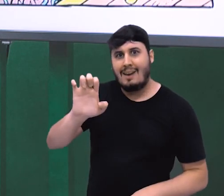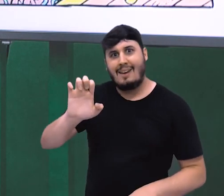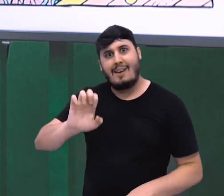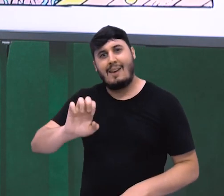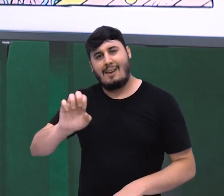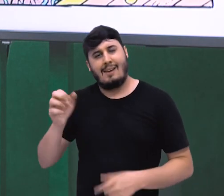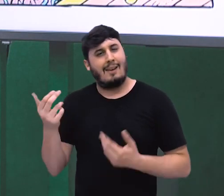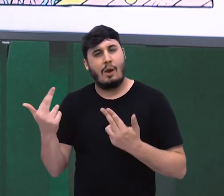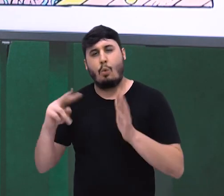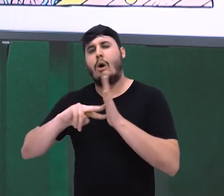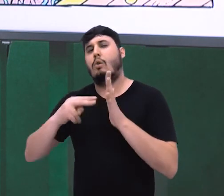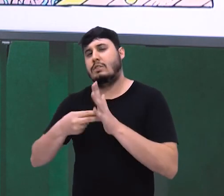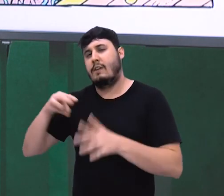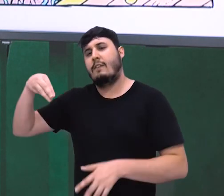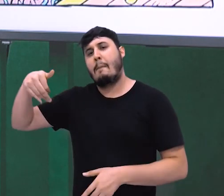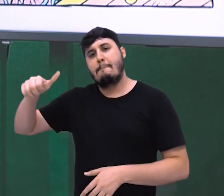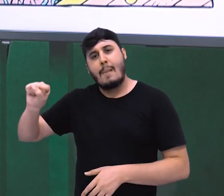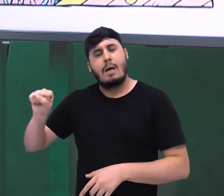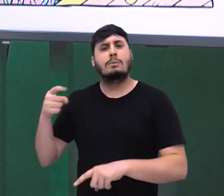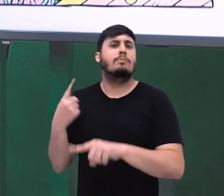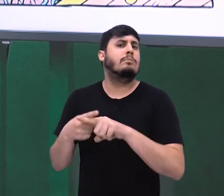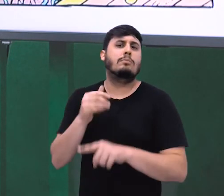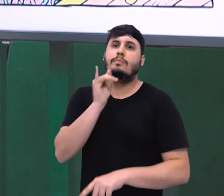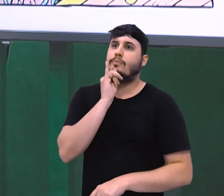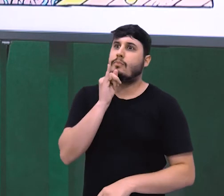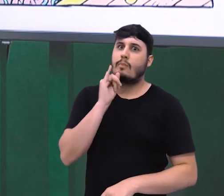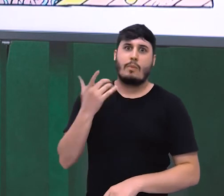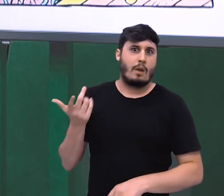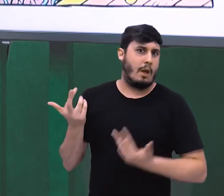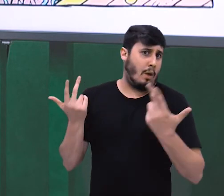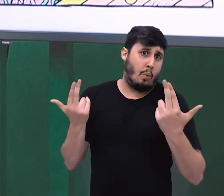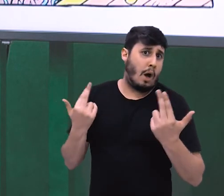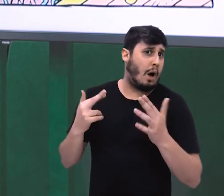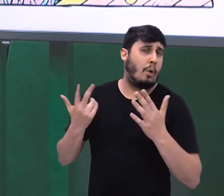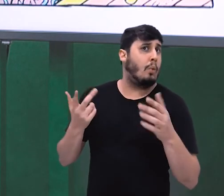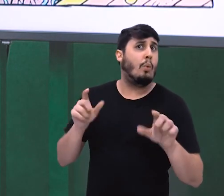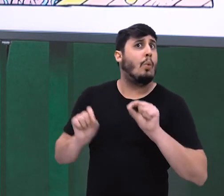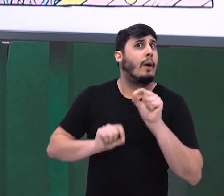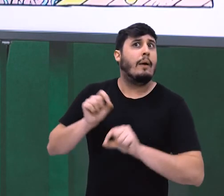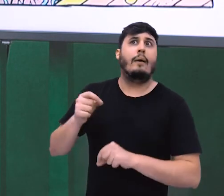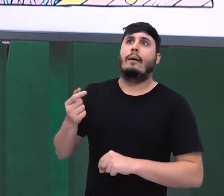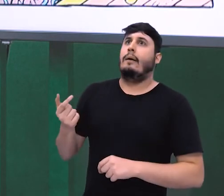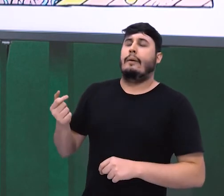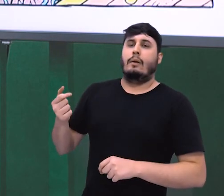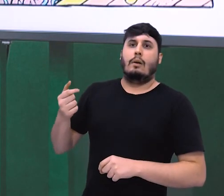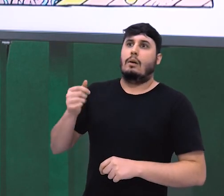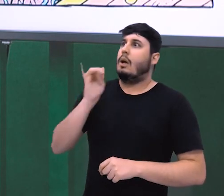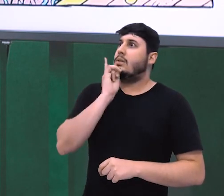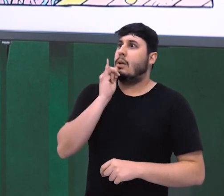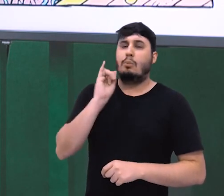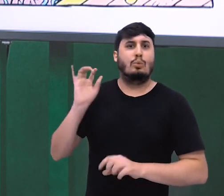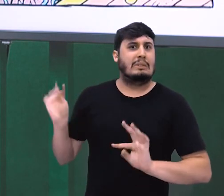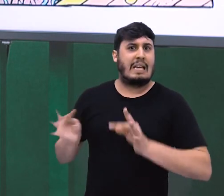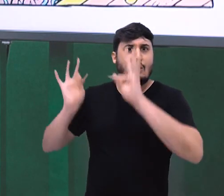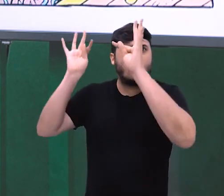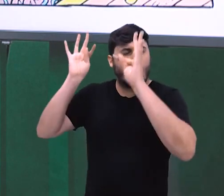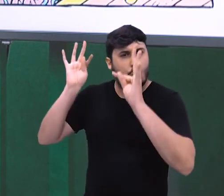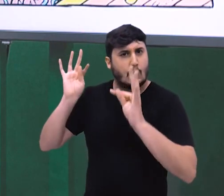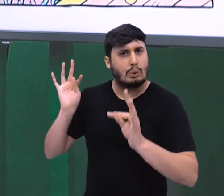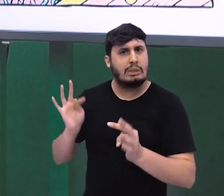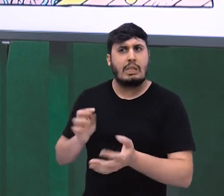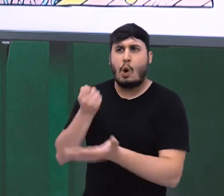de contrariedade. Porque o que é que se esperava, já que eu investi uma fortuna, já que eu tenho uma fortuna aqui em tecnologia, que tudo